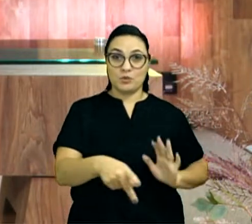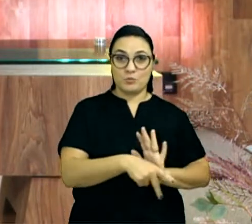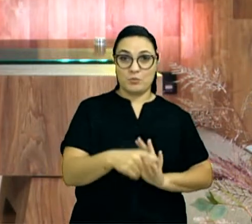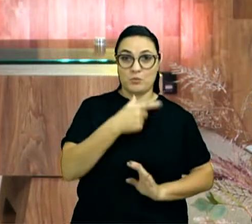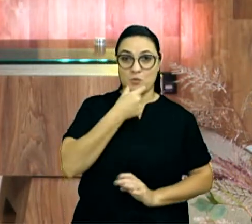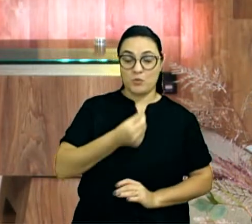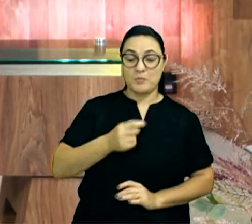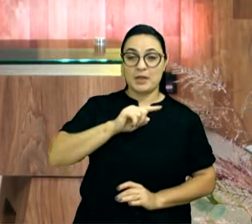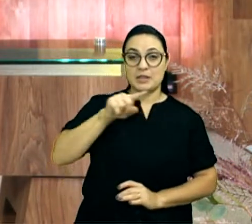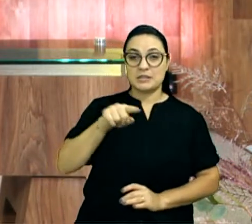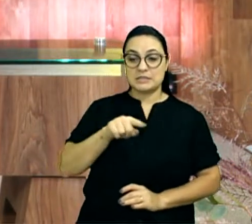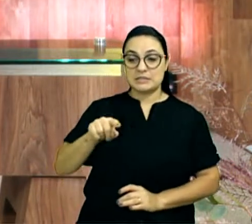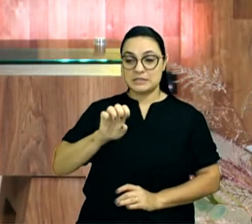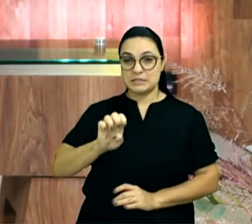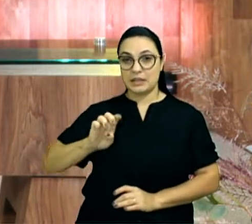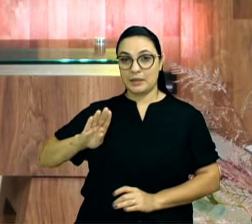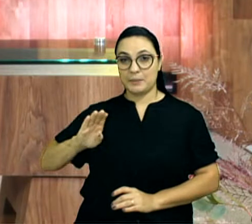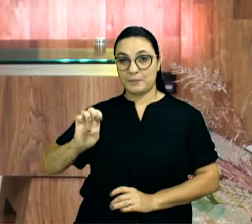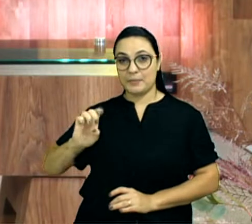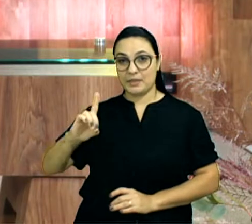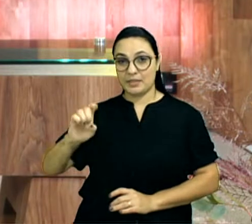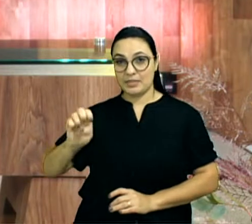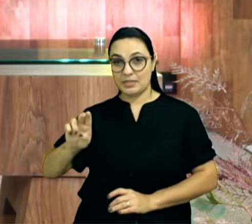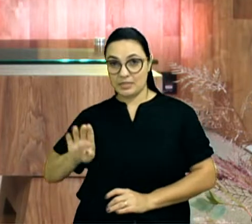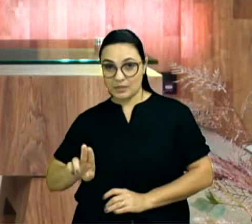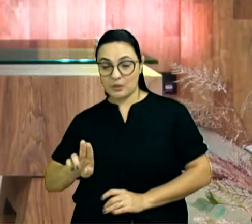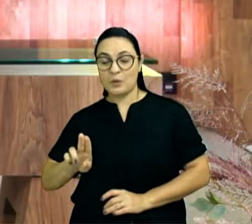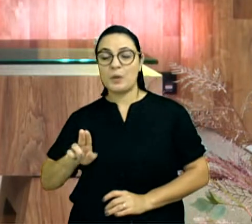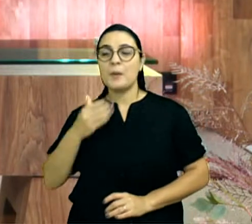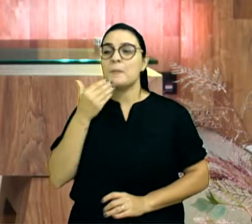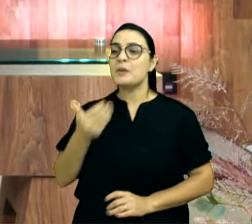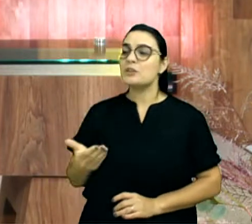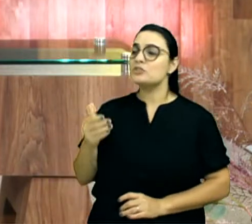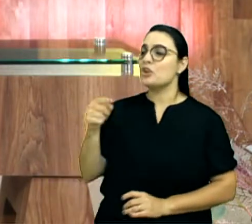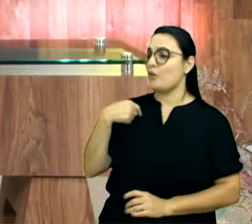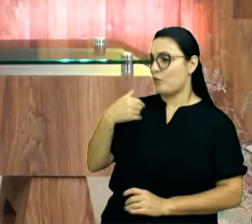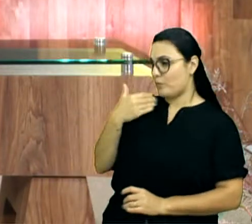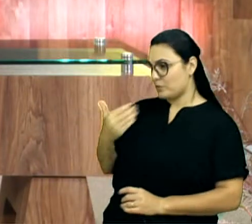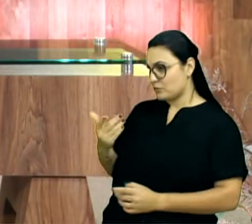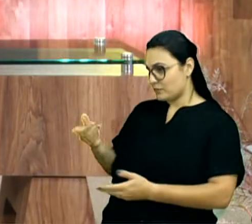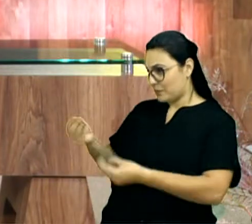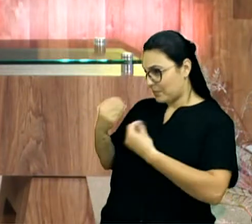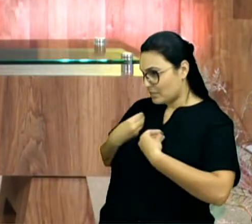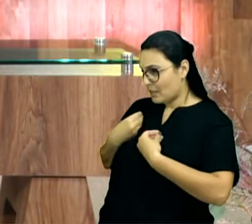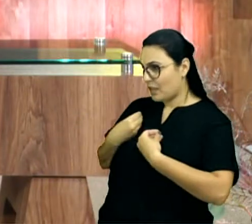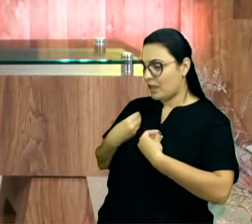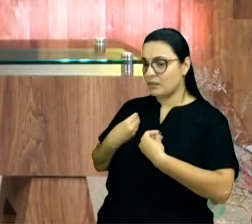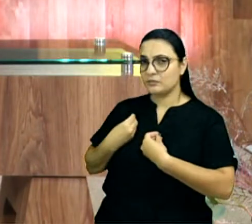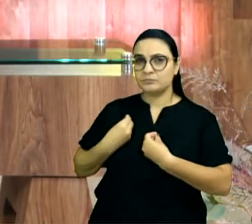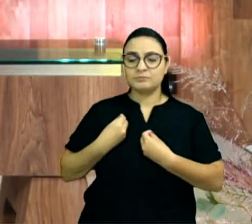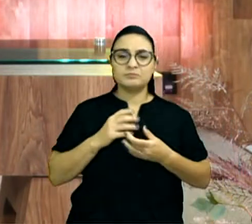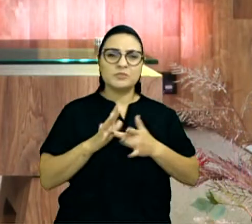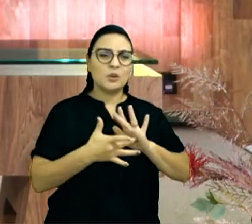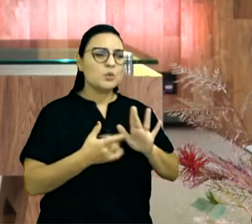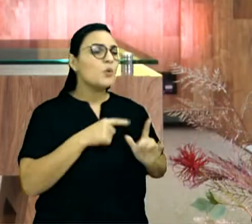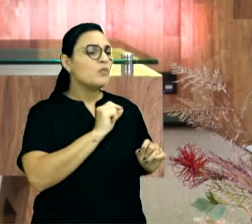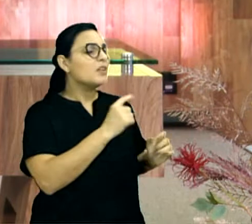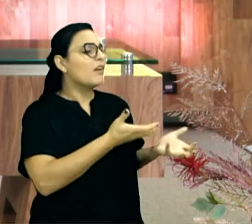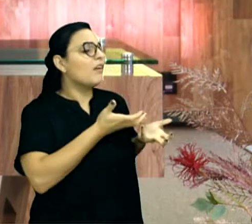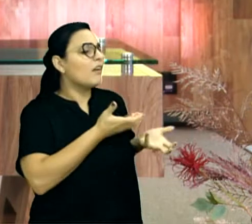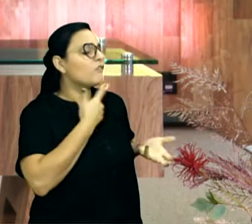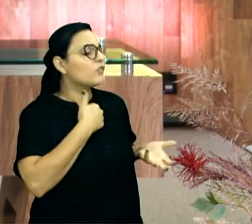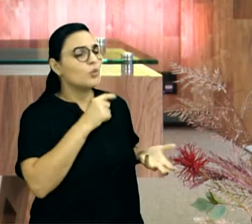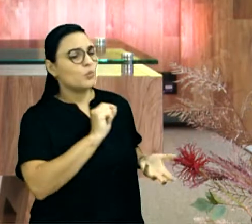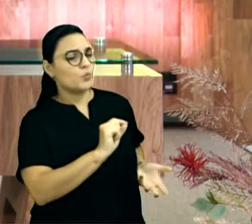dizendo-lhe, mestre, queremos que nos concedas o que te vamos pedir. E ele lhes perguntou, que quereis que vos